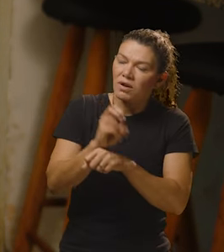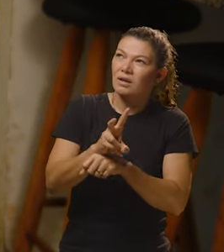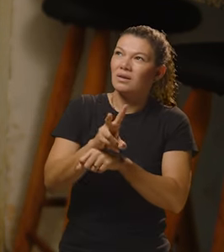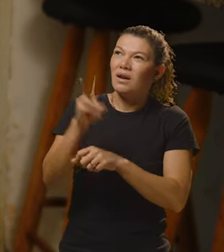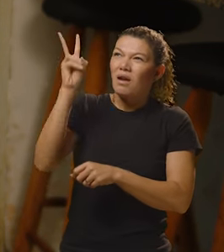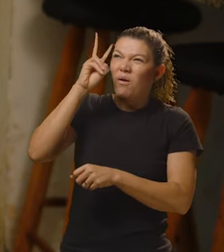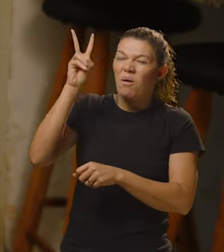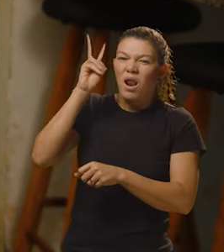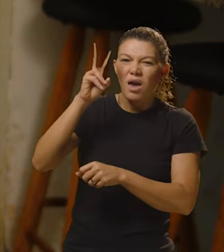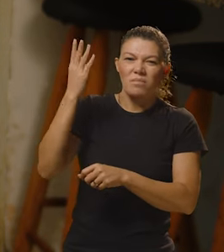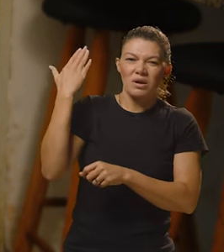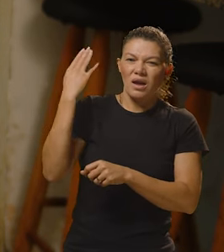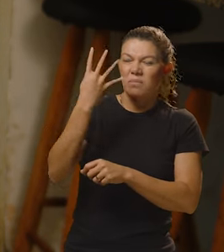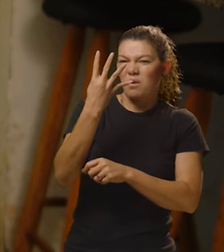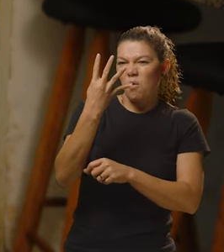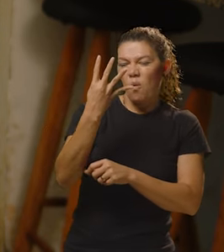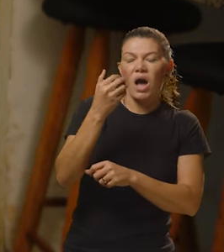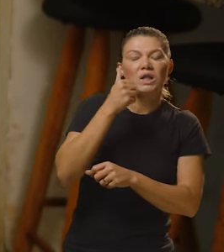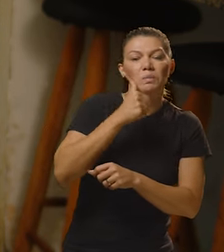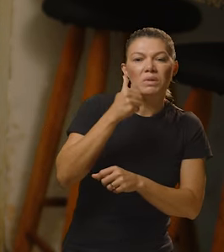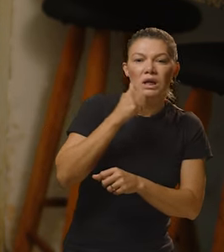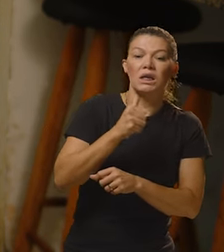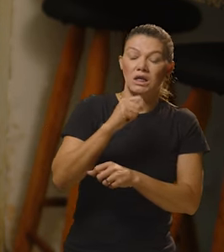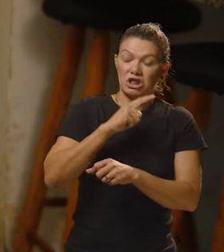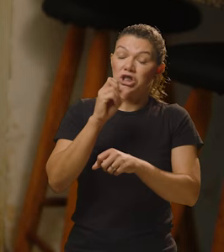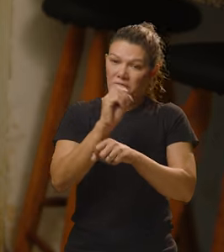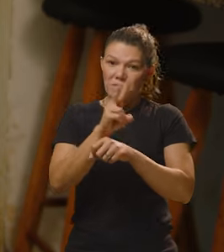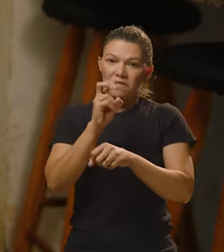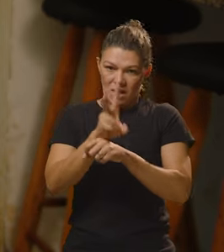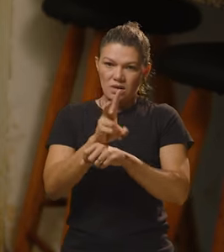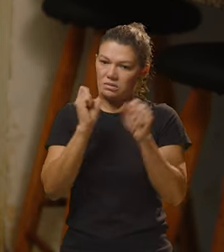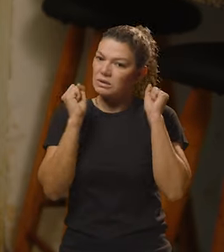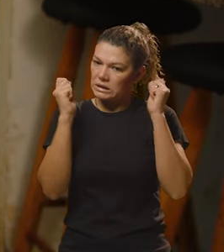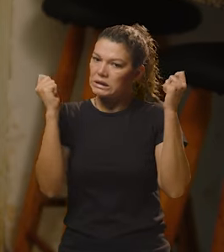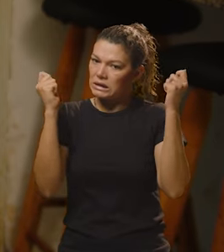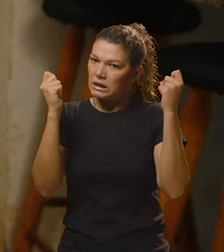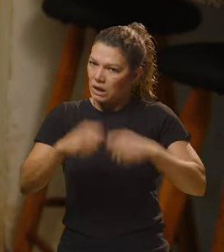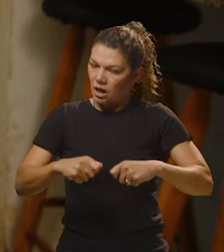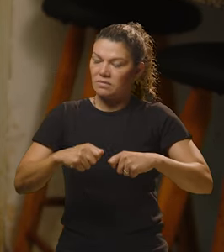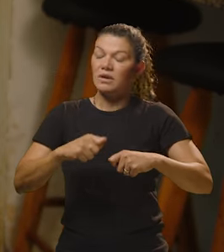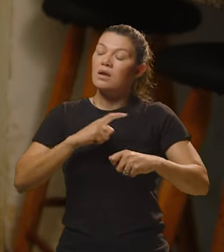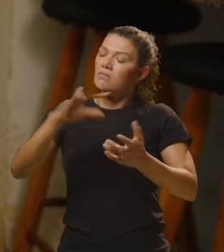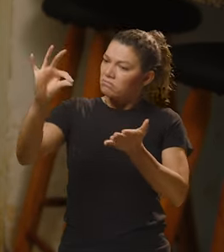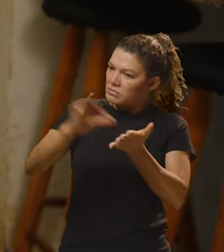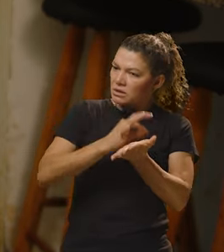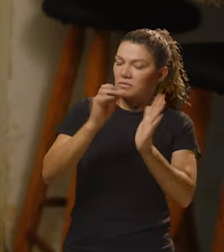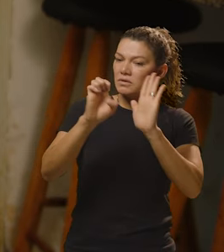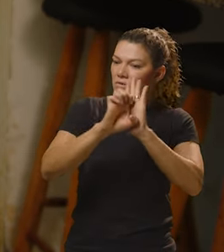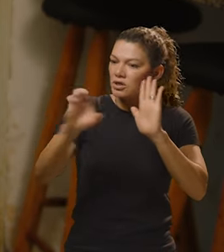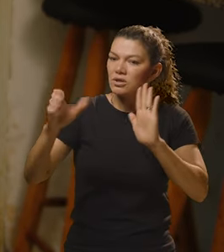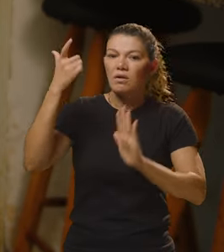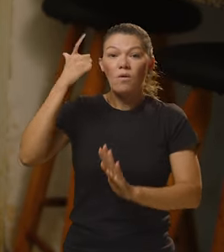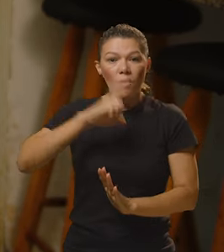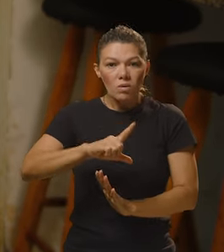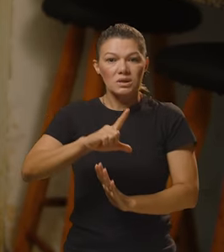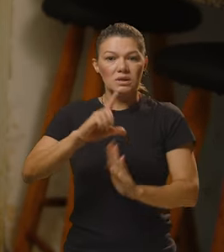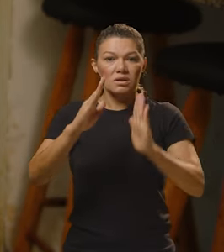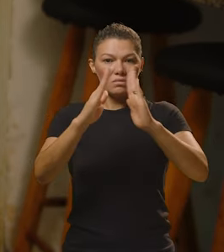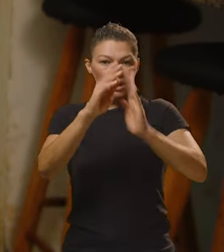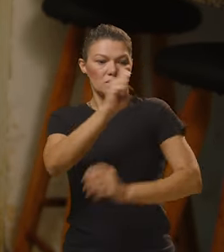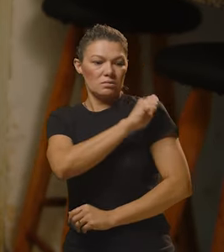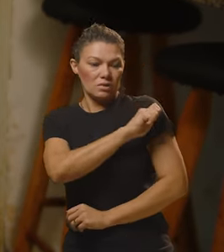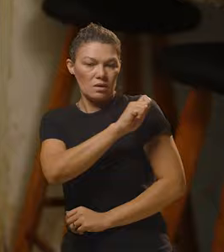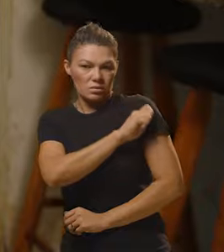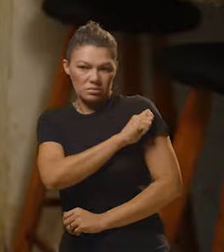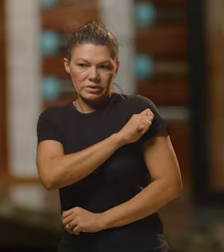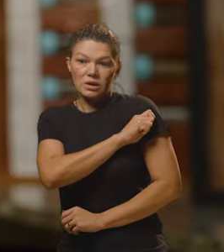tentar uma vaga. Eu lembro que na época, eu acho que eram quatro meninas que poderiam que tinha vaga. E eu me inscrevi no edital e eu consegui